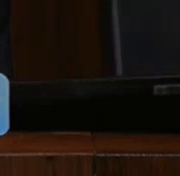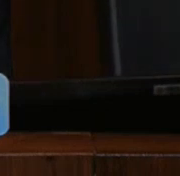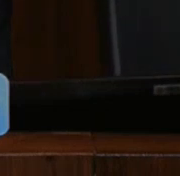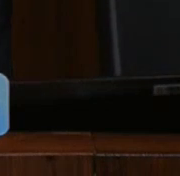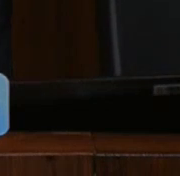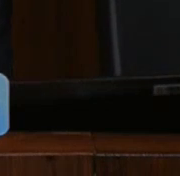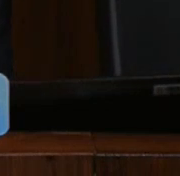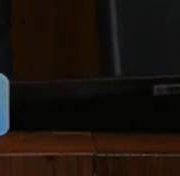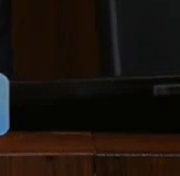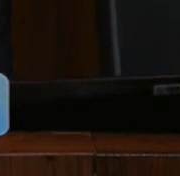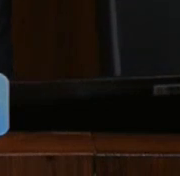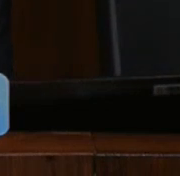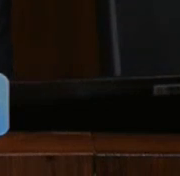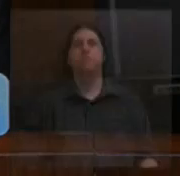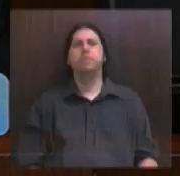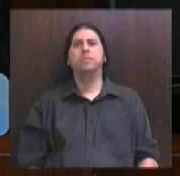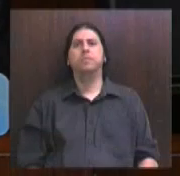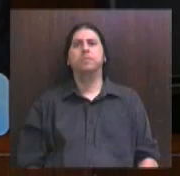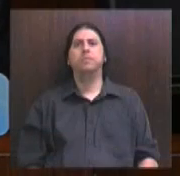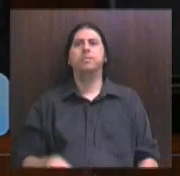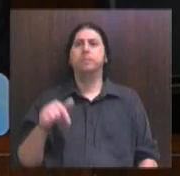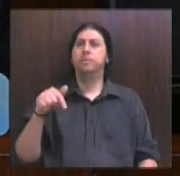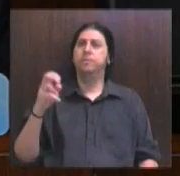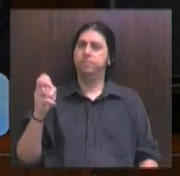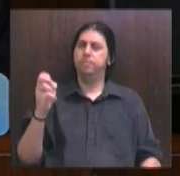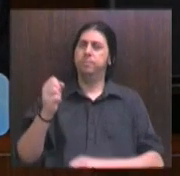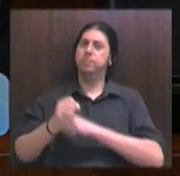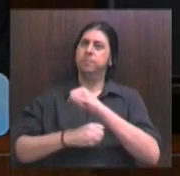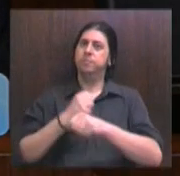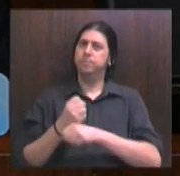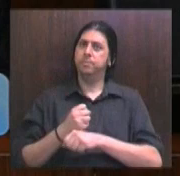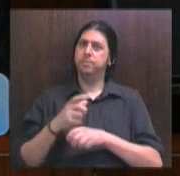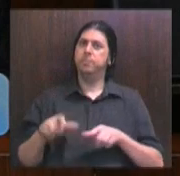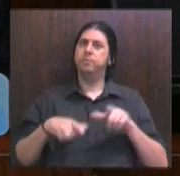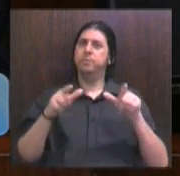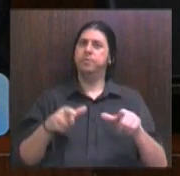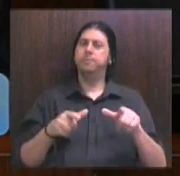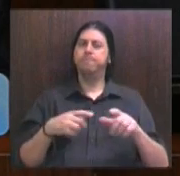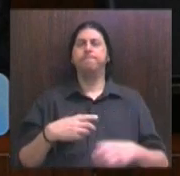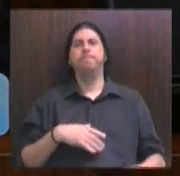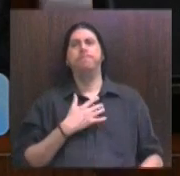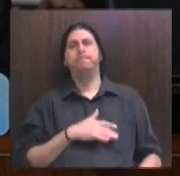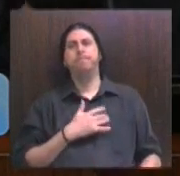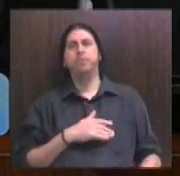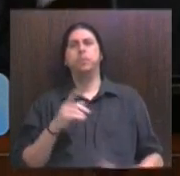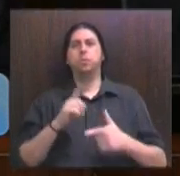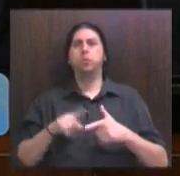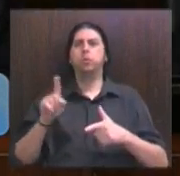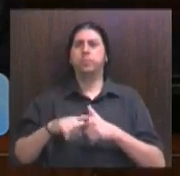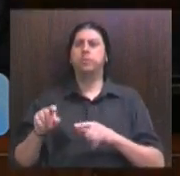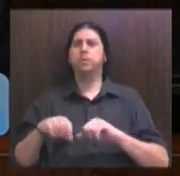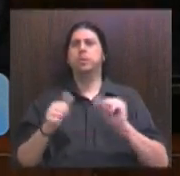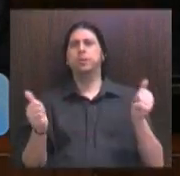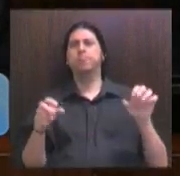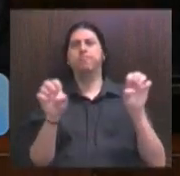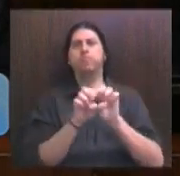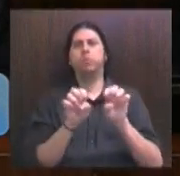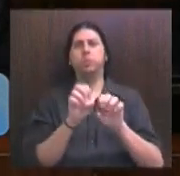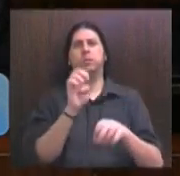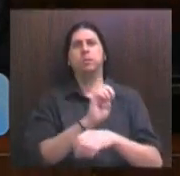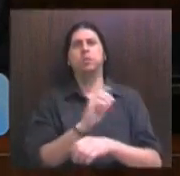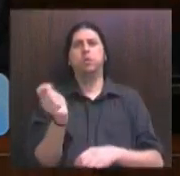lamentar que nós tenhamos esta circunstância de desmonte. Eu lembro do